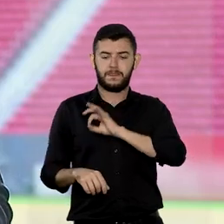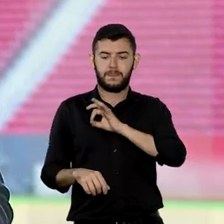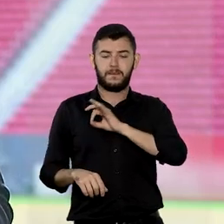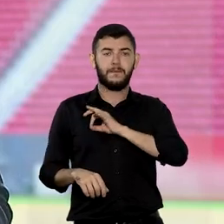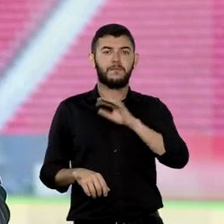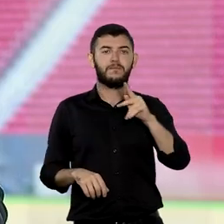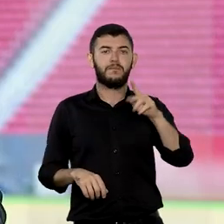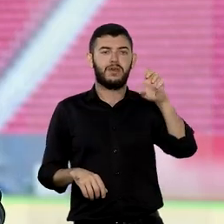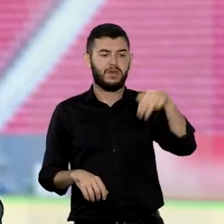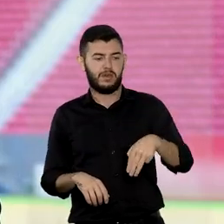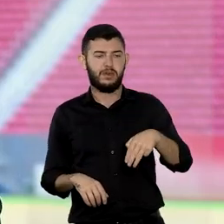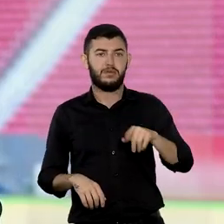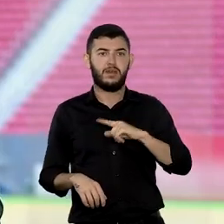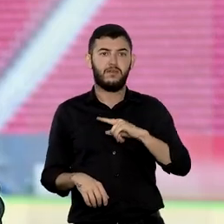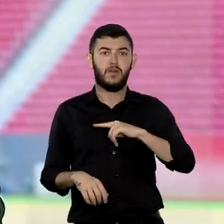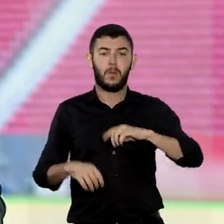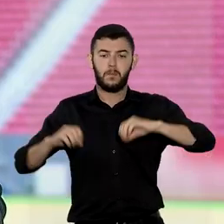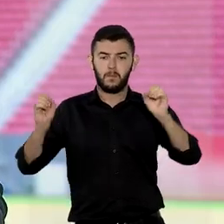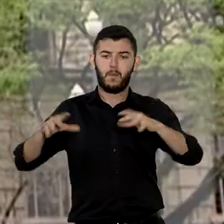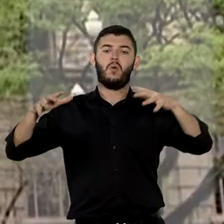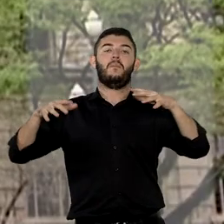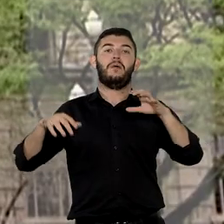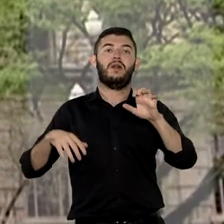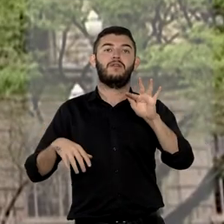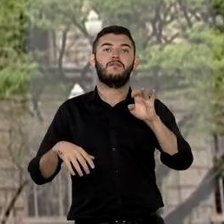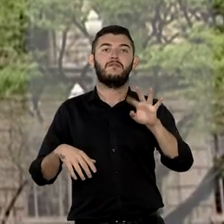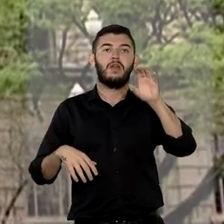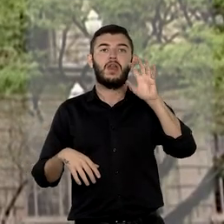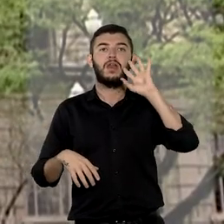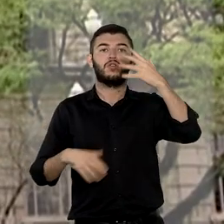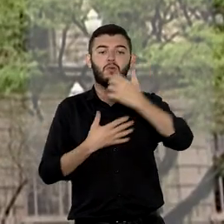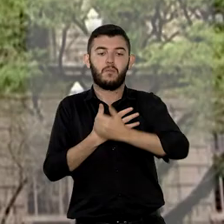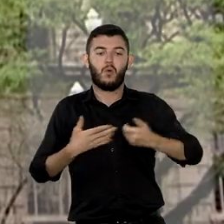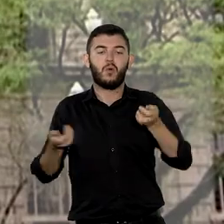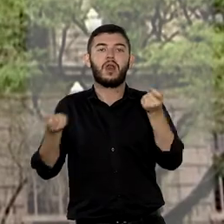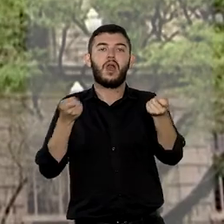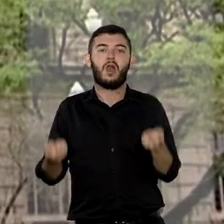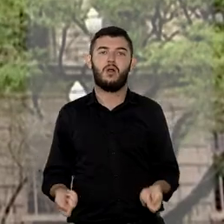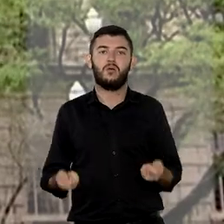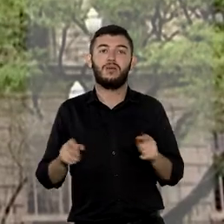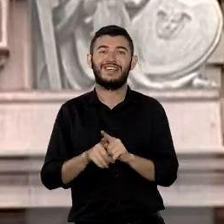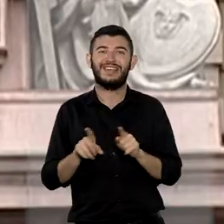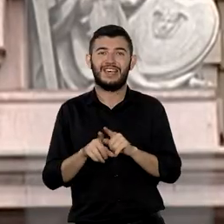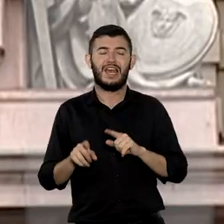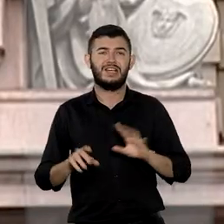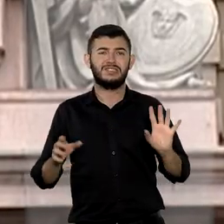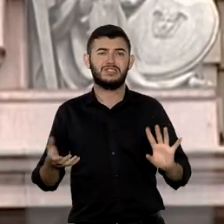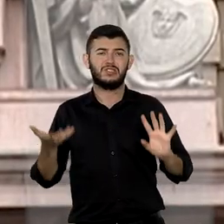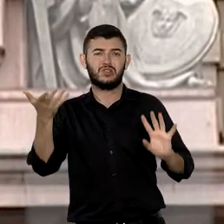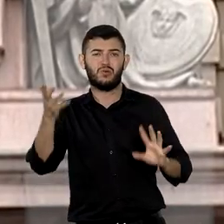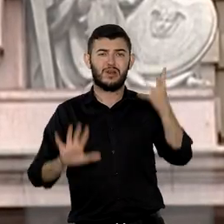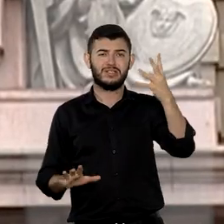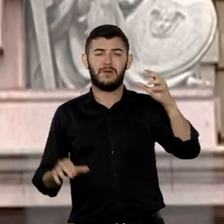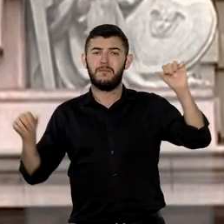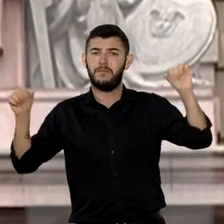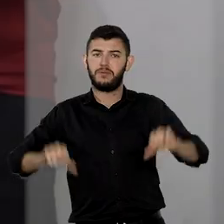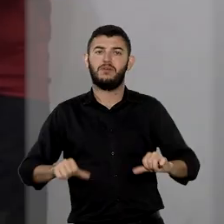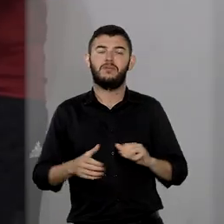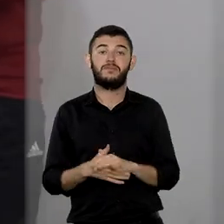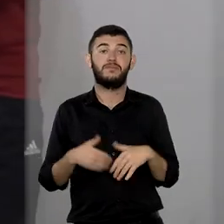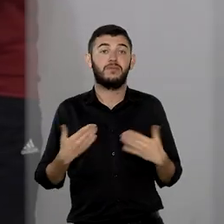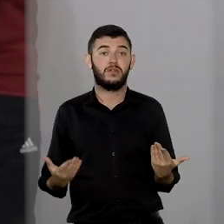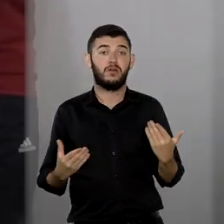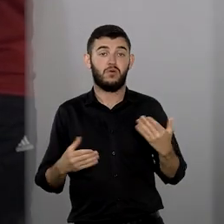de efeito moral, o que piorou a situação. O Tribunal de Justiça de São Paulo reformou a sentença de primeira instância e